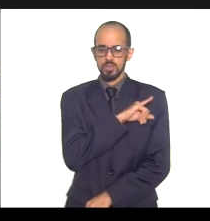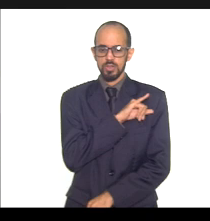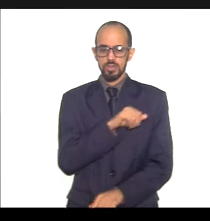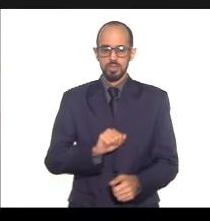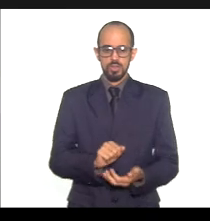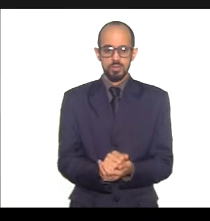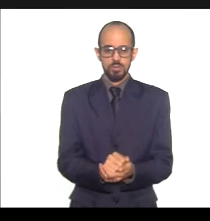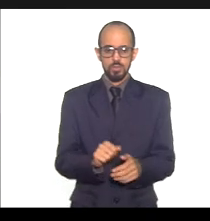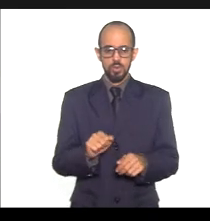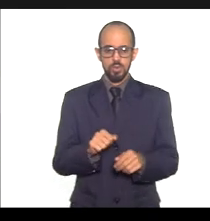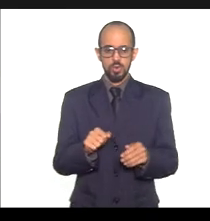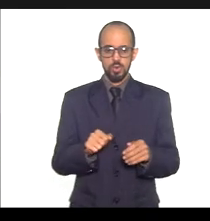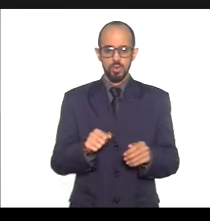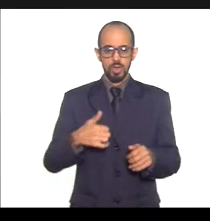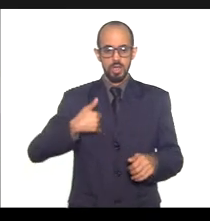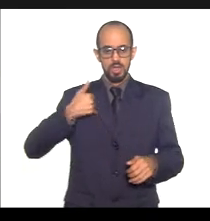sexo.